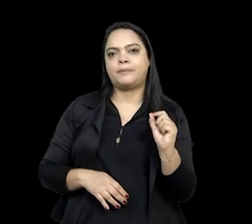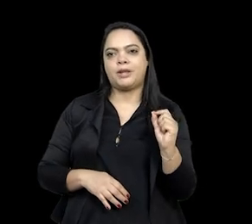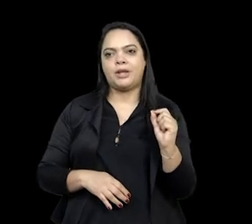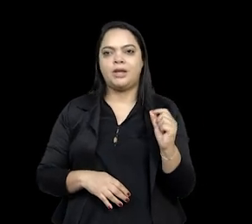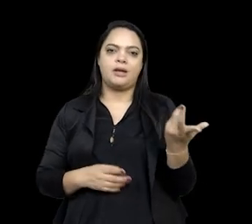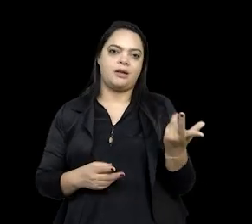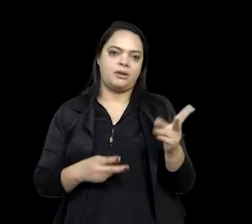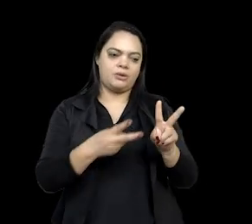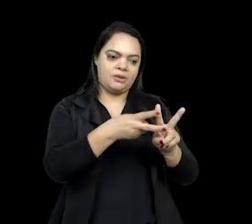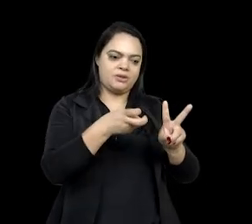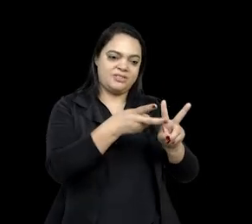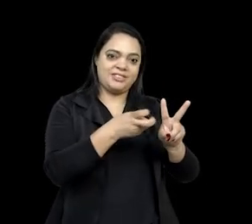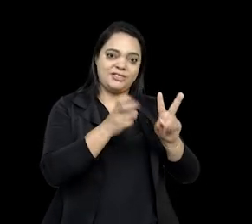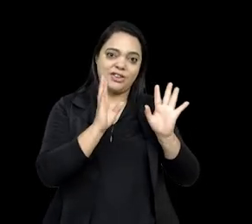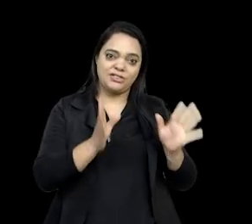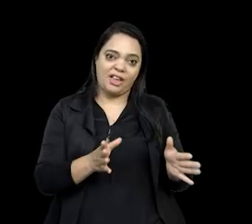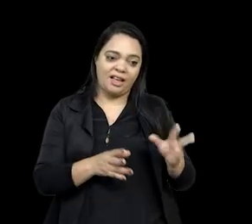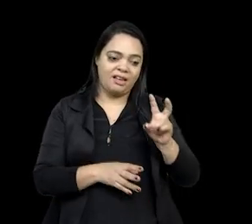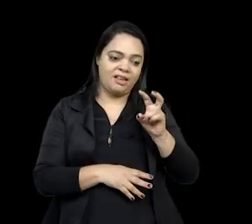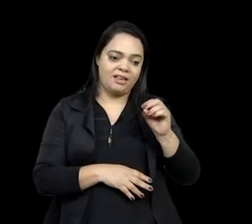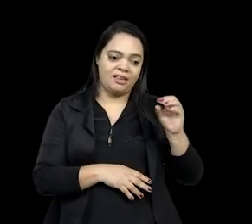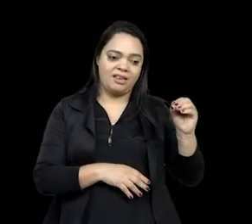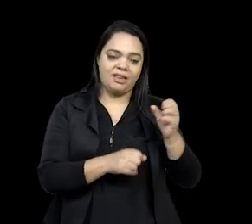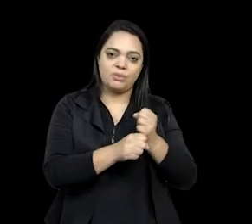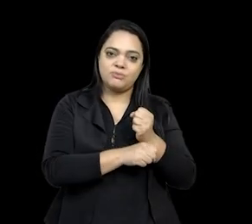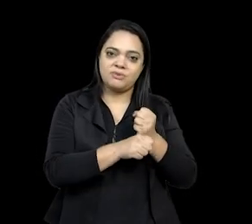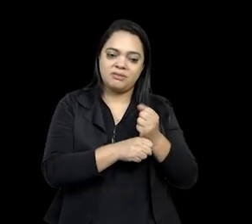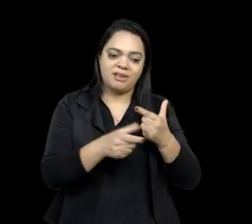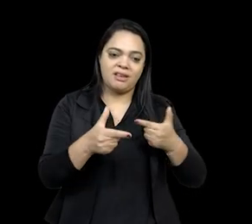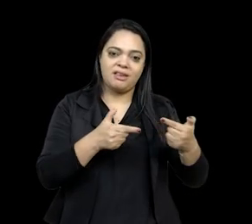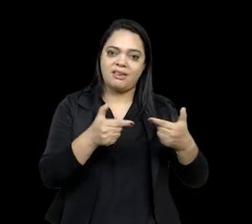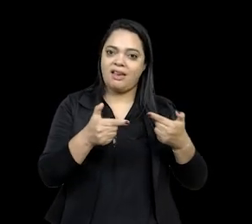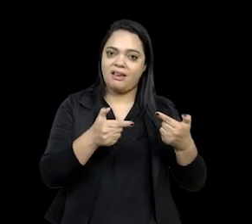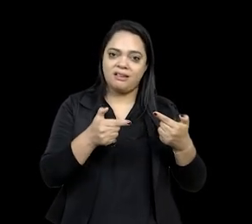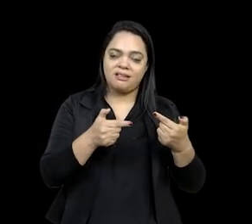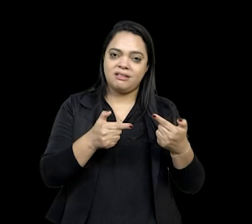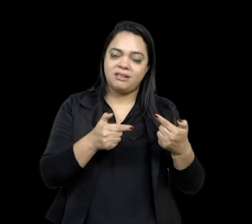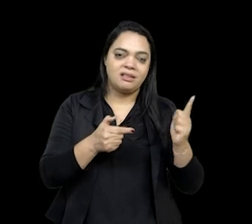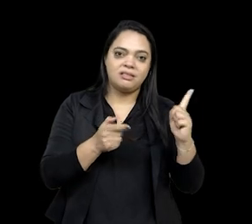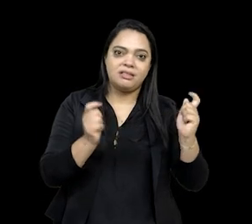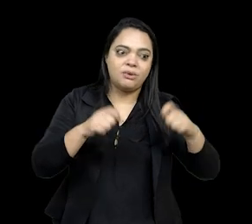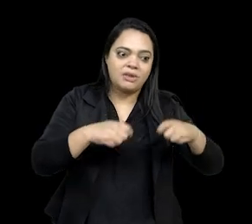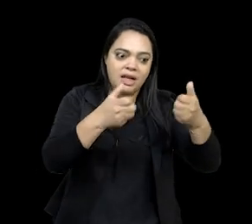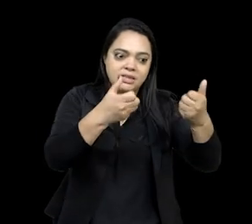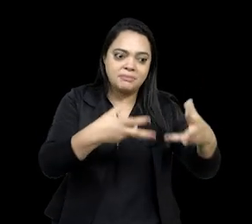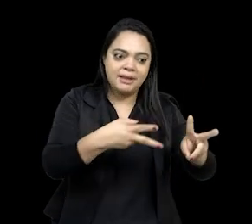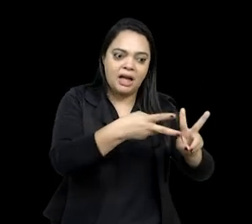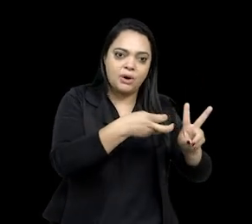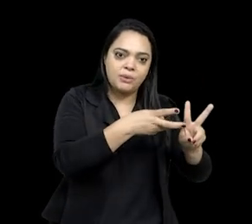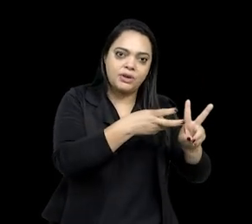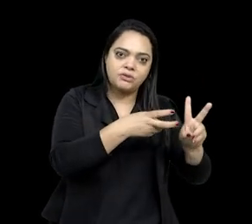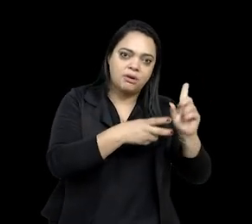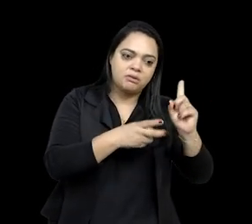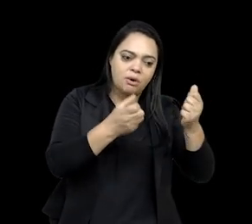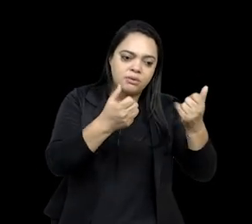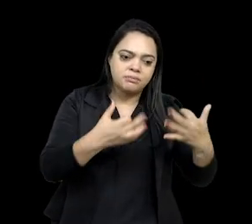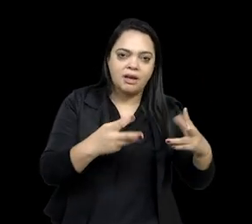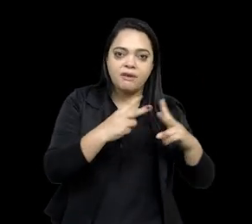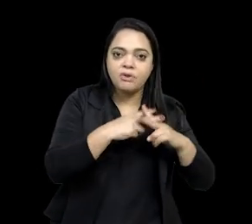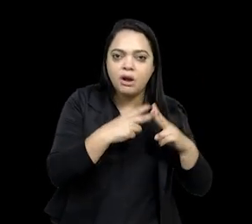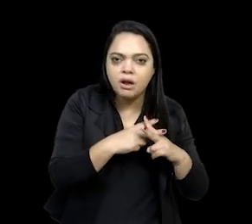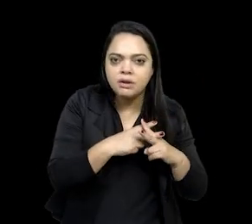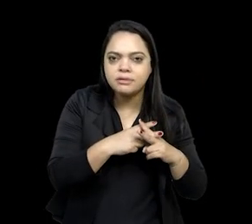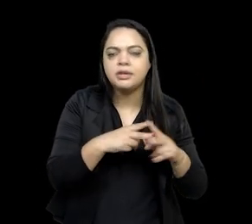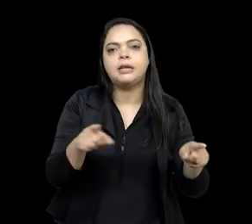anos em guerra, né. Então, não tem como falar de história indígena e falar de violência. Mas, ao mesmo tempo, temos que falar de resistência. Afinal de contas,